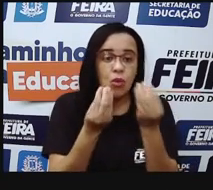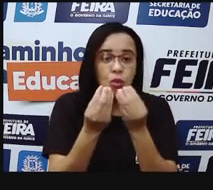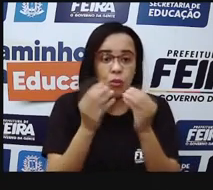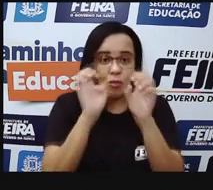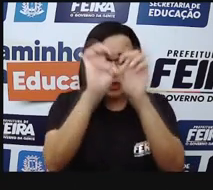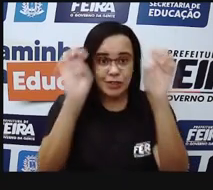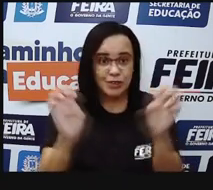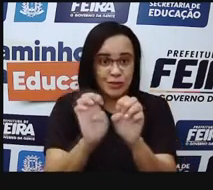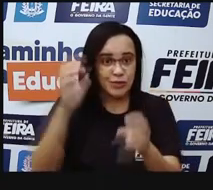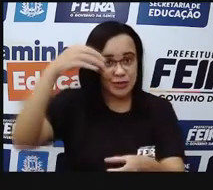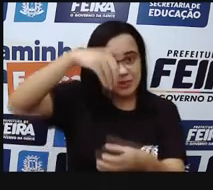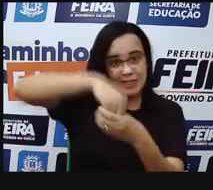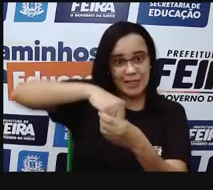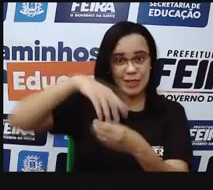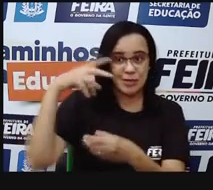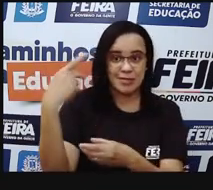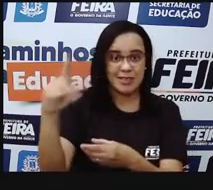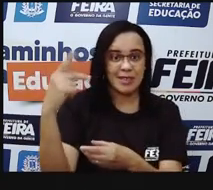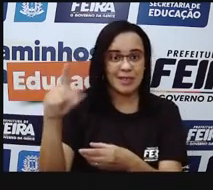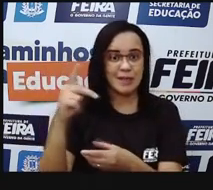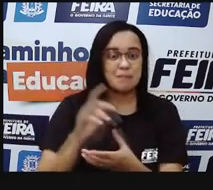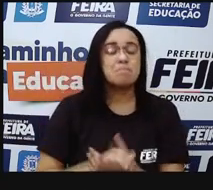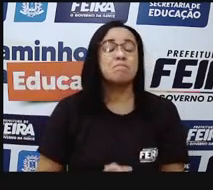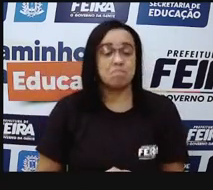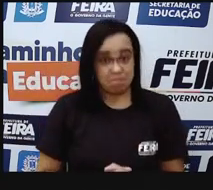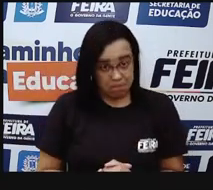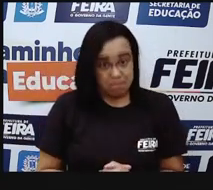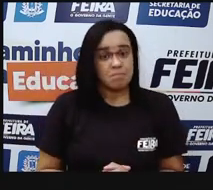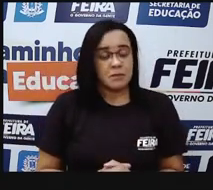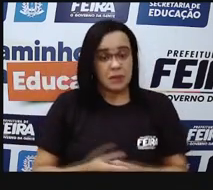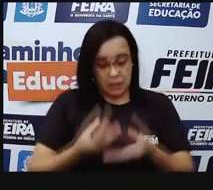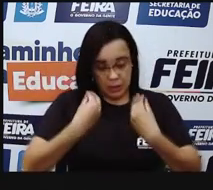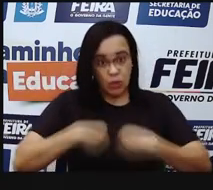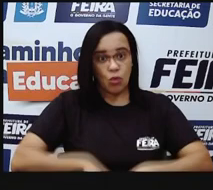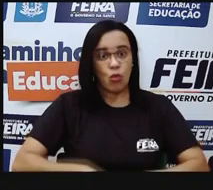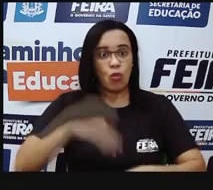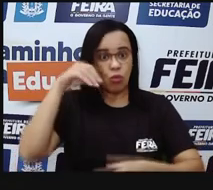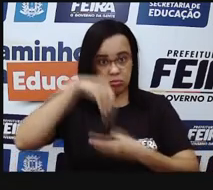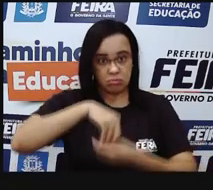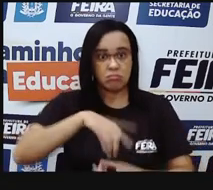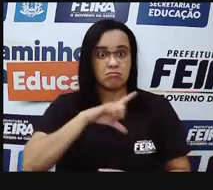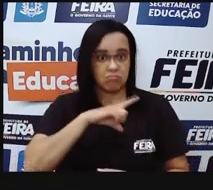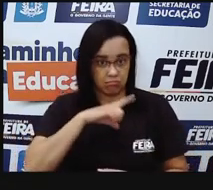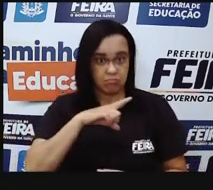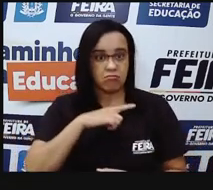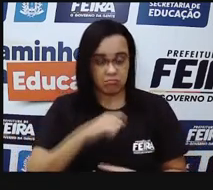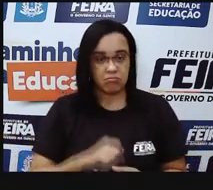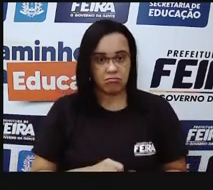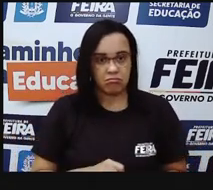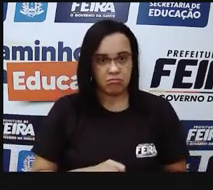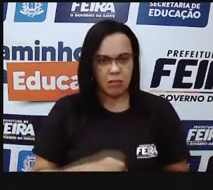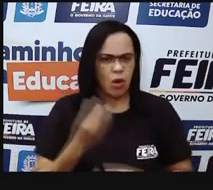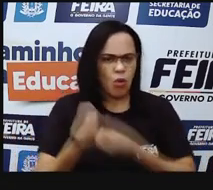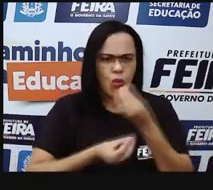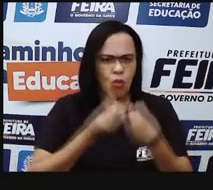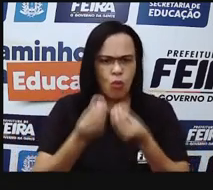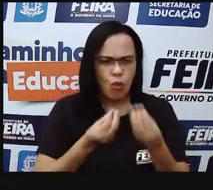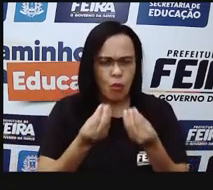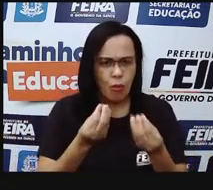essa nossa pele, né? Se o nosso órgão, então, quais são esses tecidos, quais são algumas células